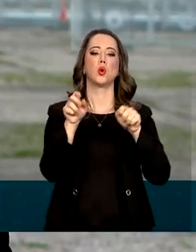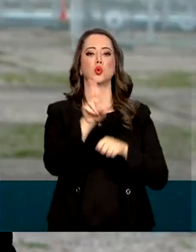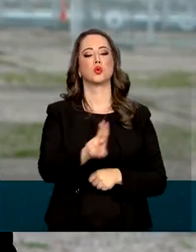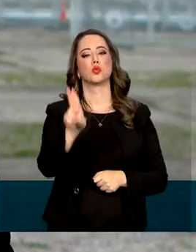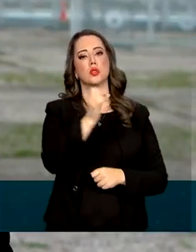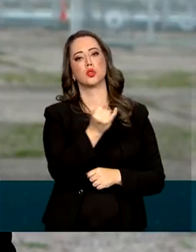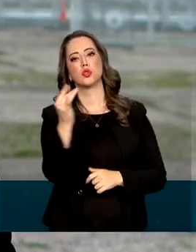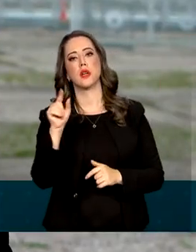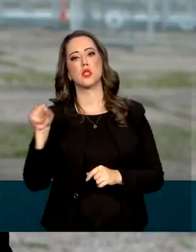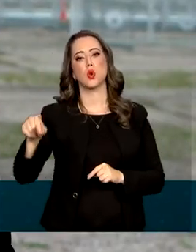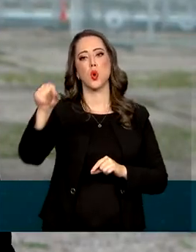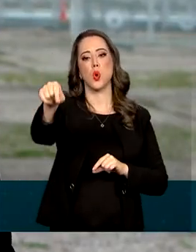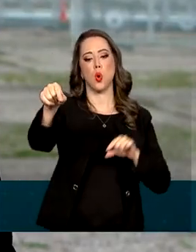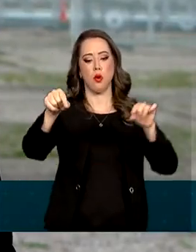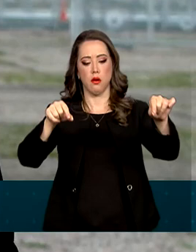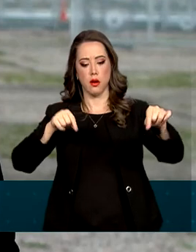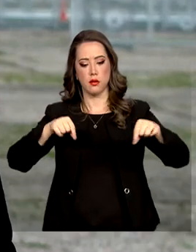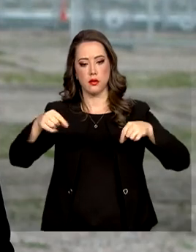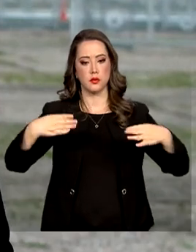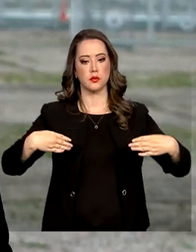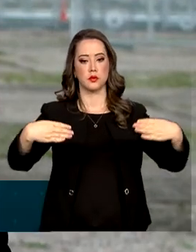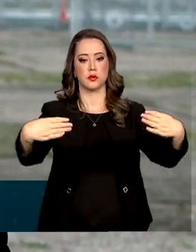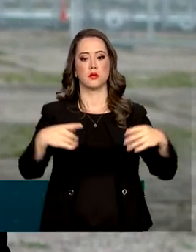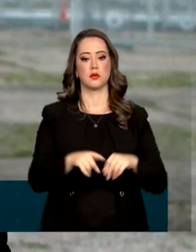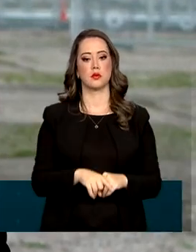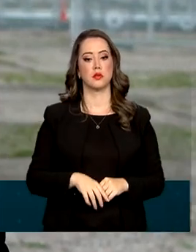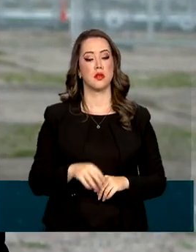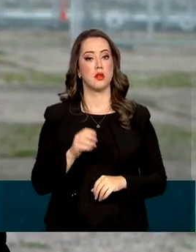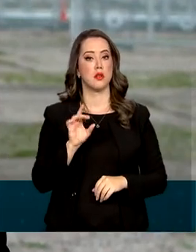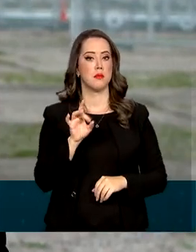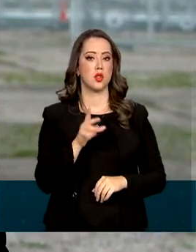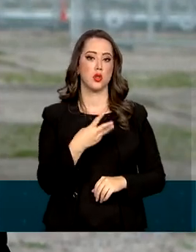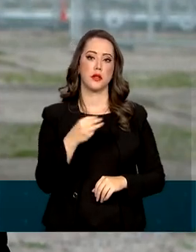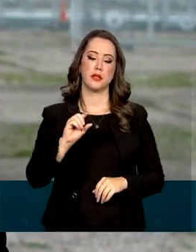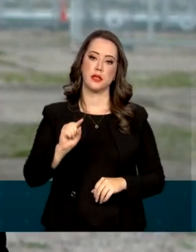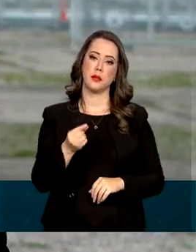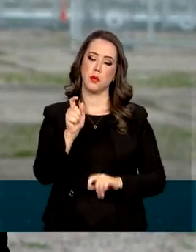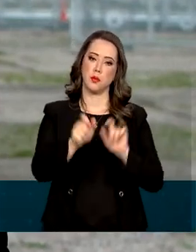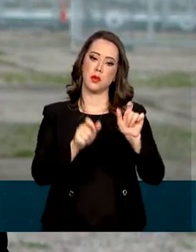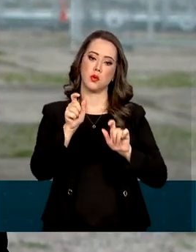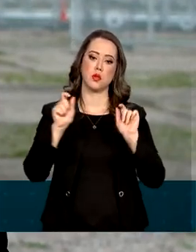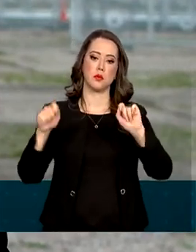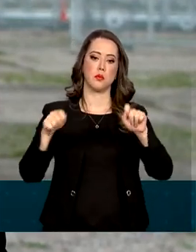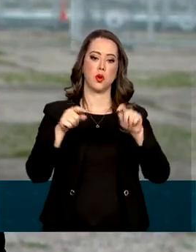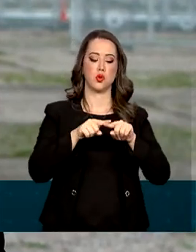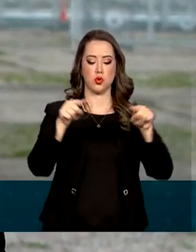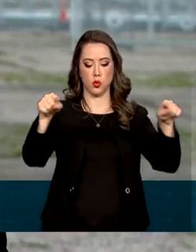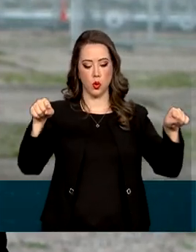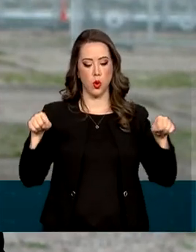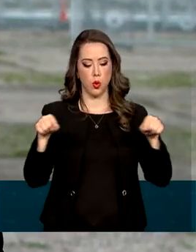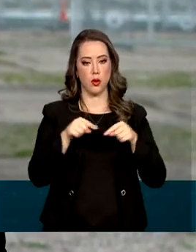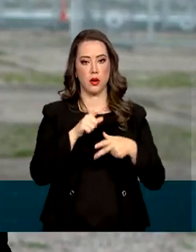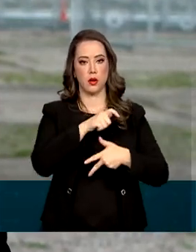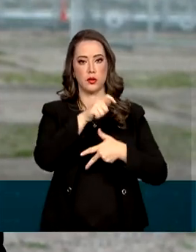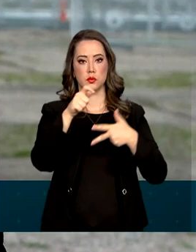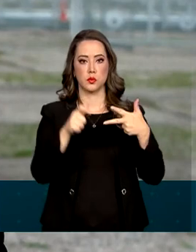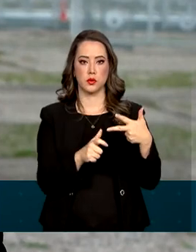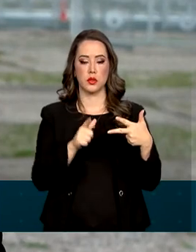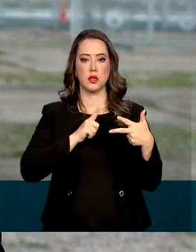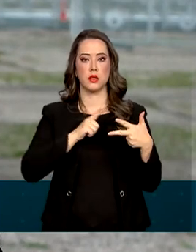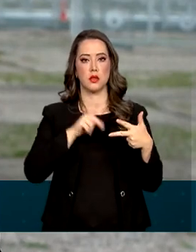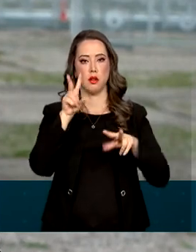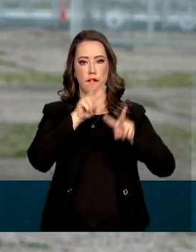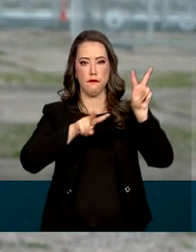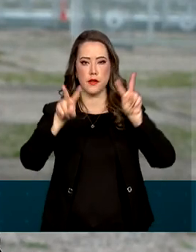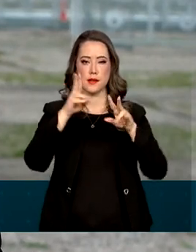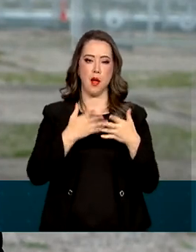diversos pontos na esplanada. Mas só 30 mil pessoas serão permitidas aqui na Praça dos Três Poderes, que tem vista